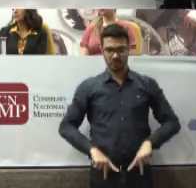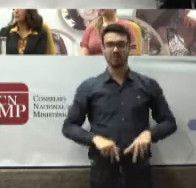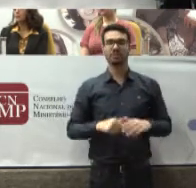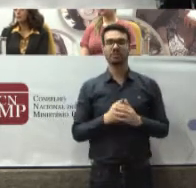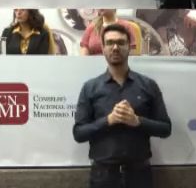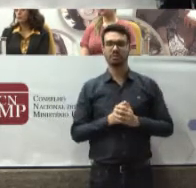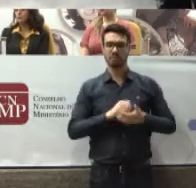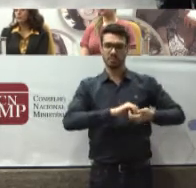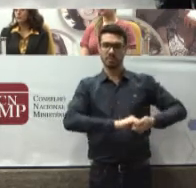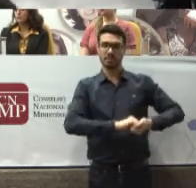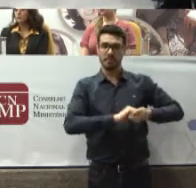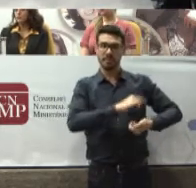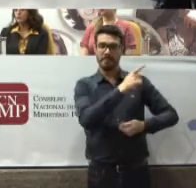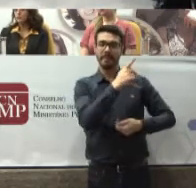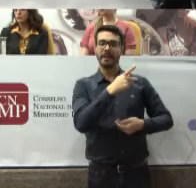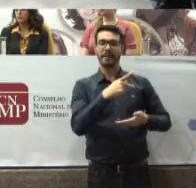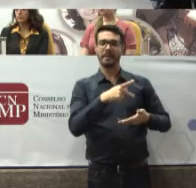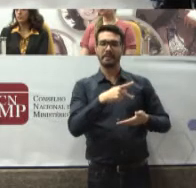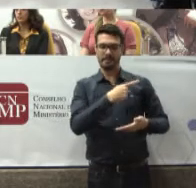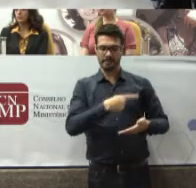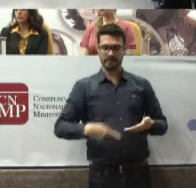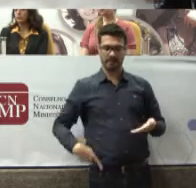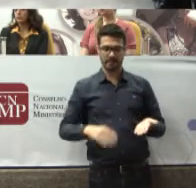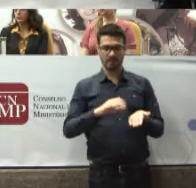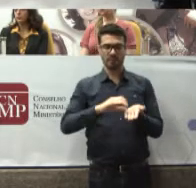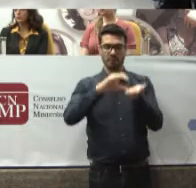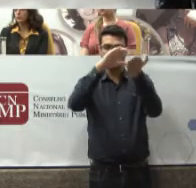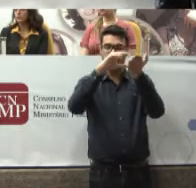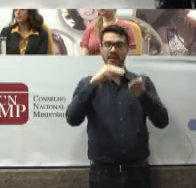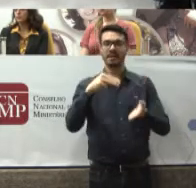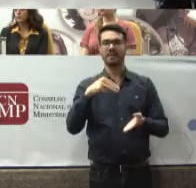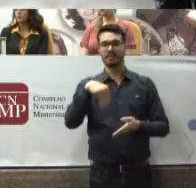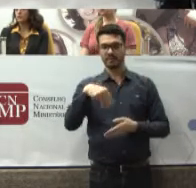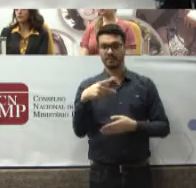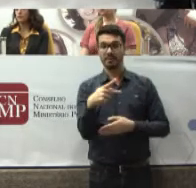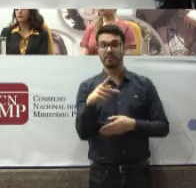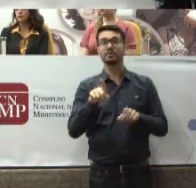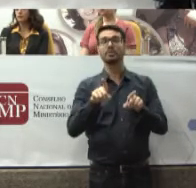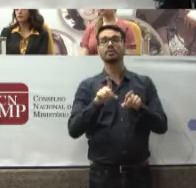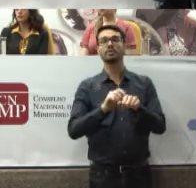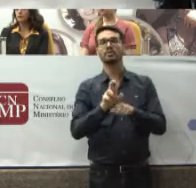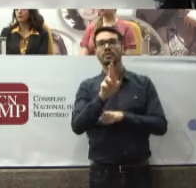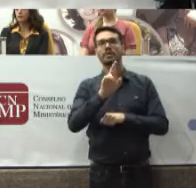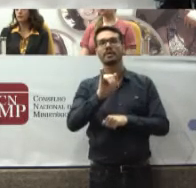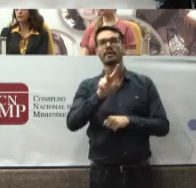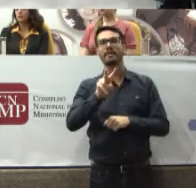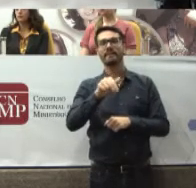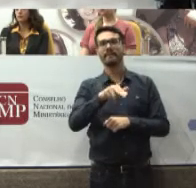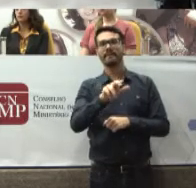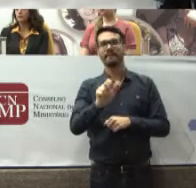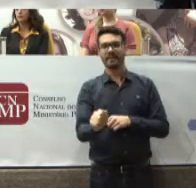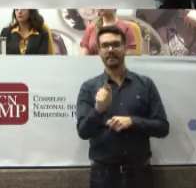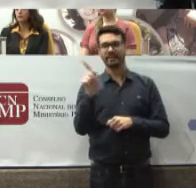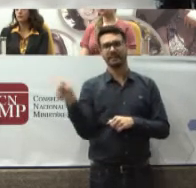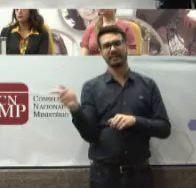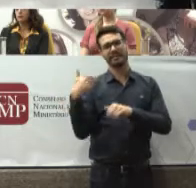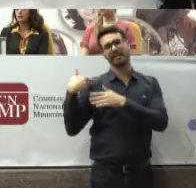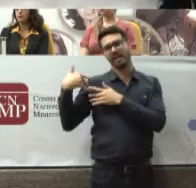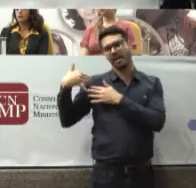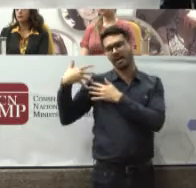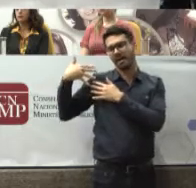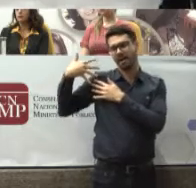Da presidência do Conselho Nacional do Ministério Público A doutora Ivana Farina Que tem uma longa